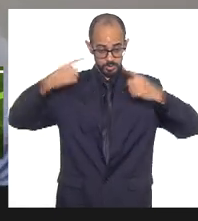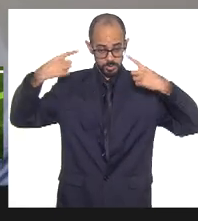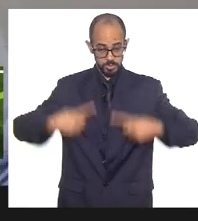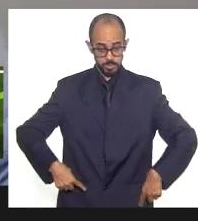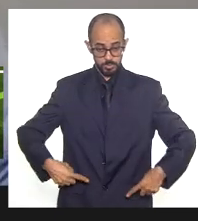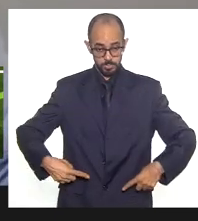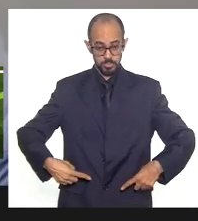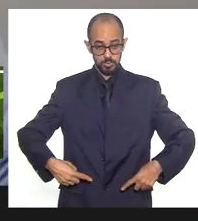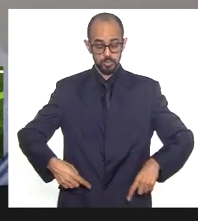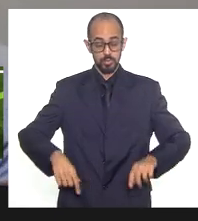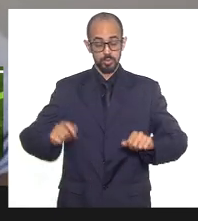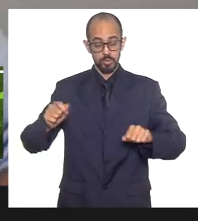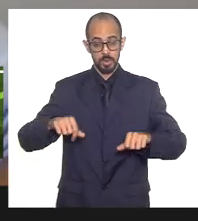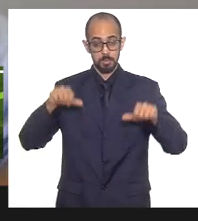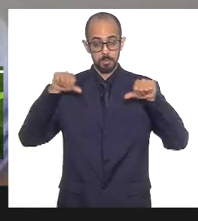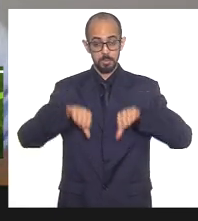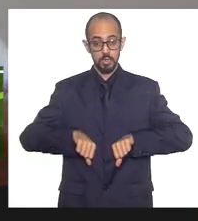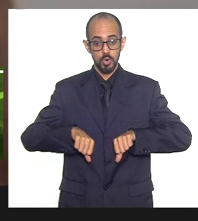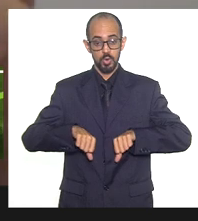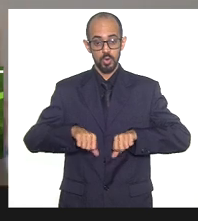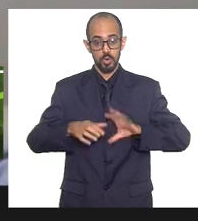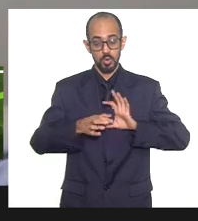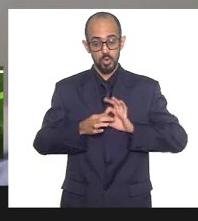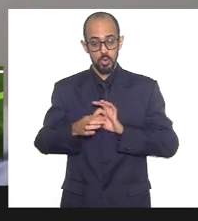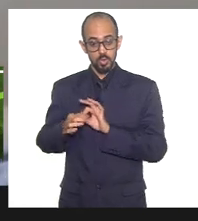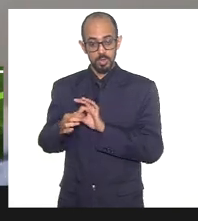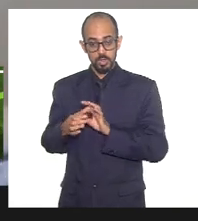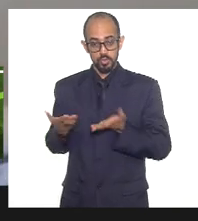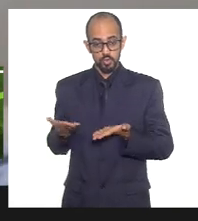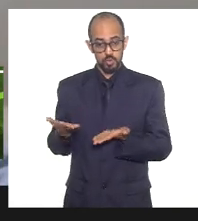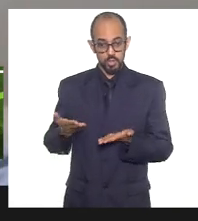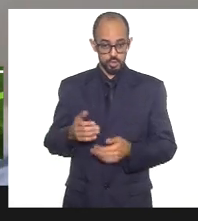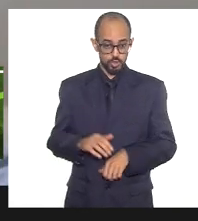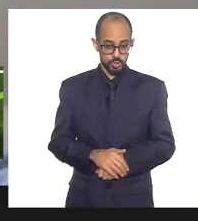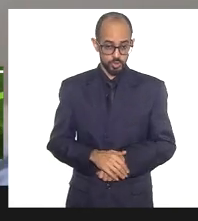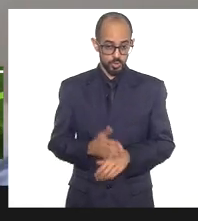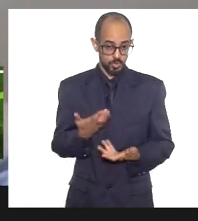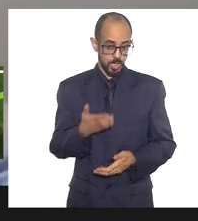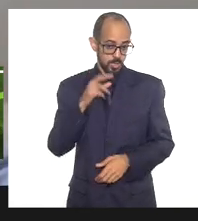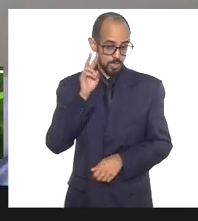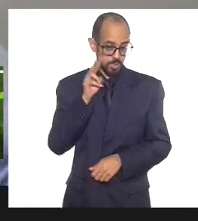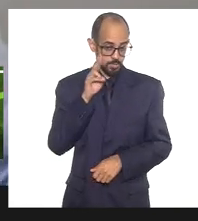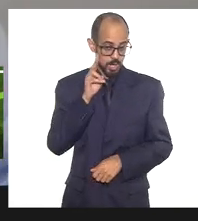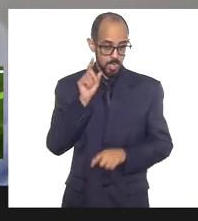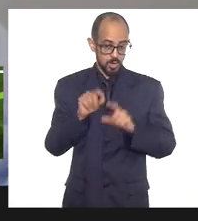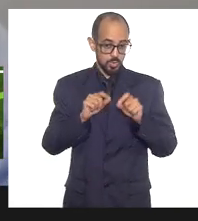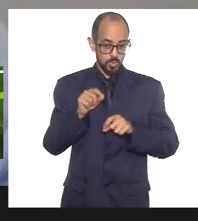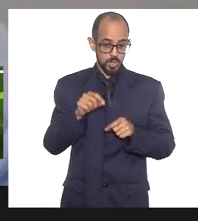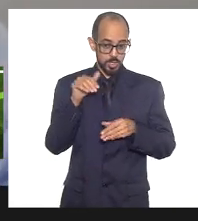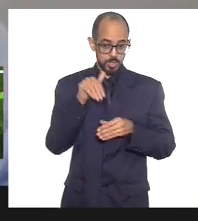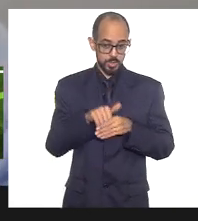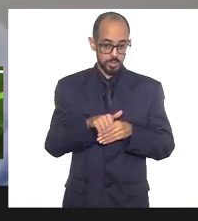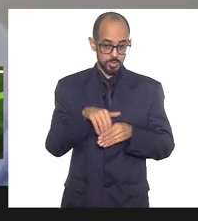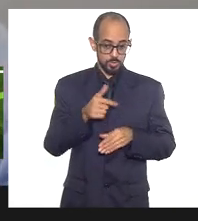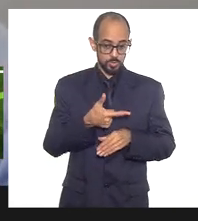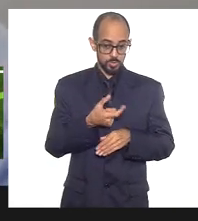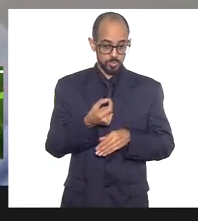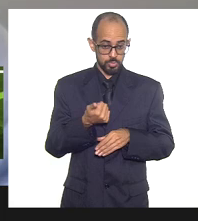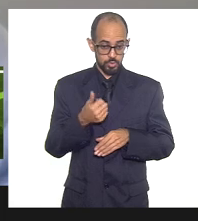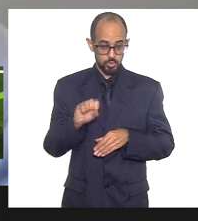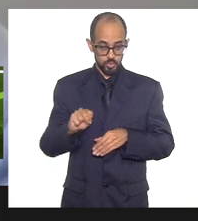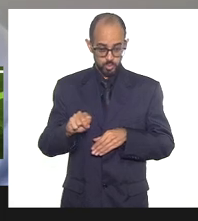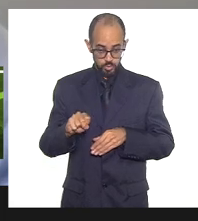tornou muito acentuada no contexto atual em que vivemos. Eu quero lembrar, por exemplo, que as eleições de 2018,